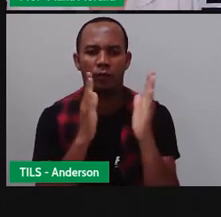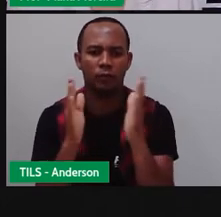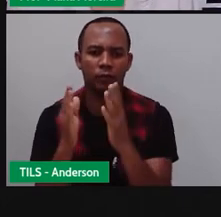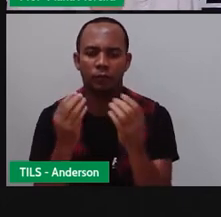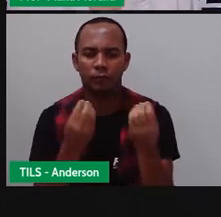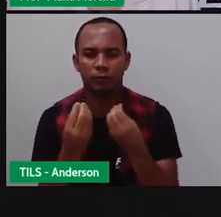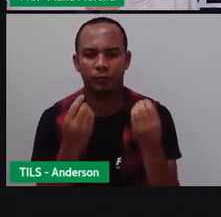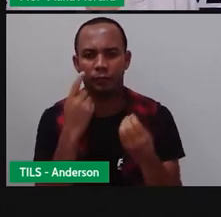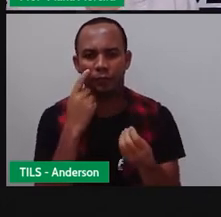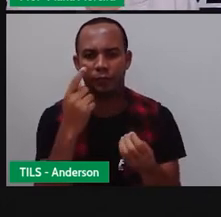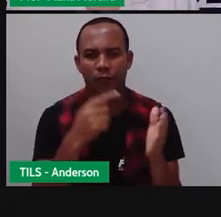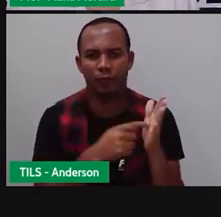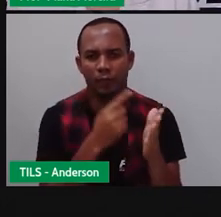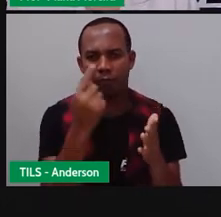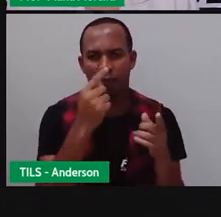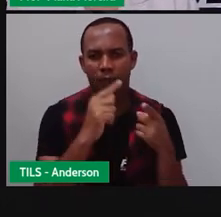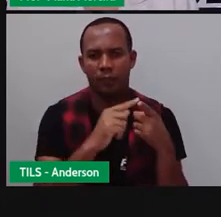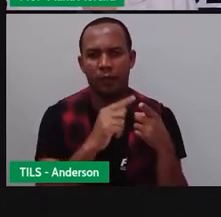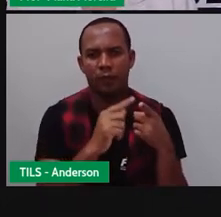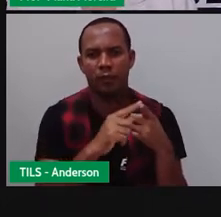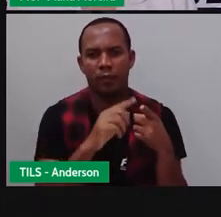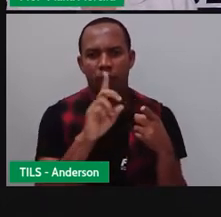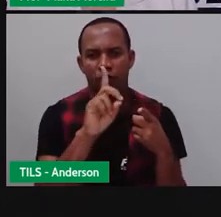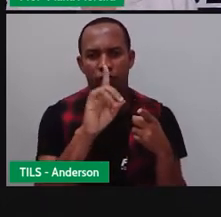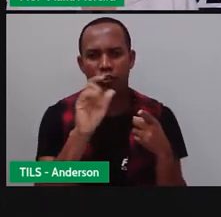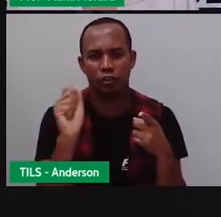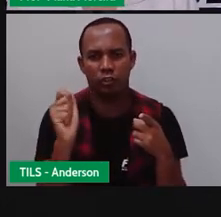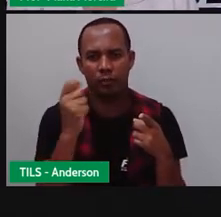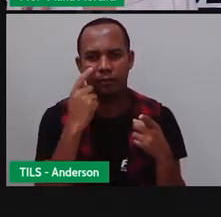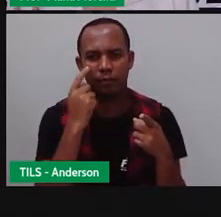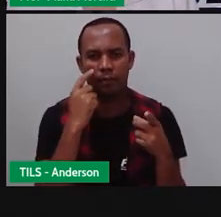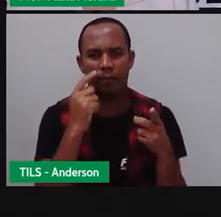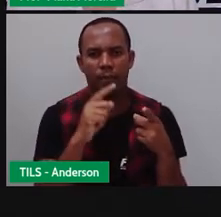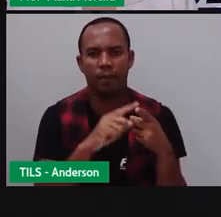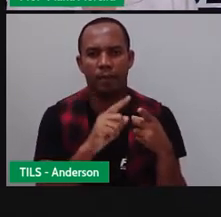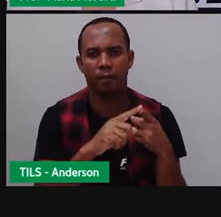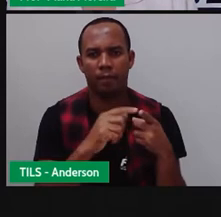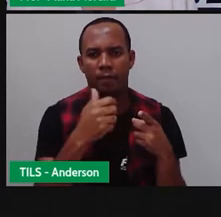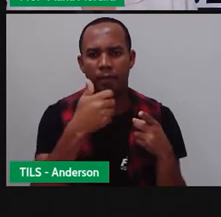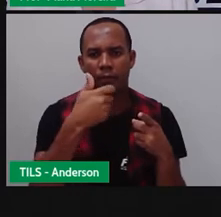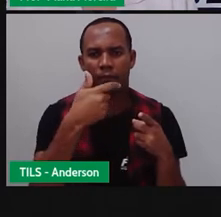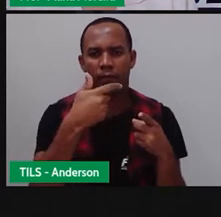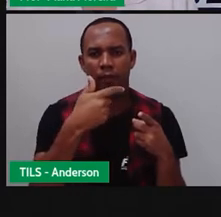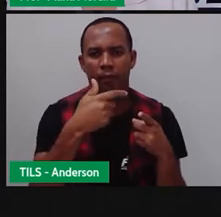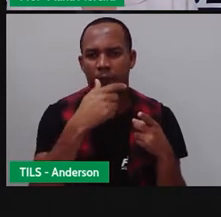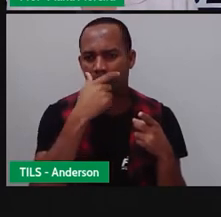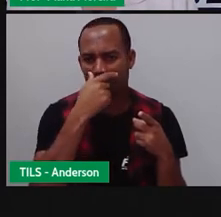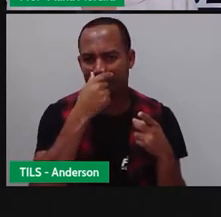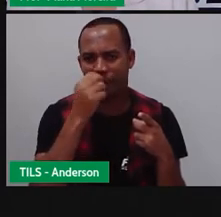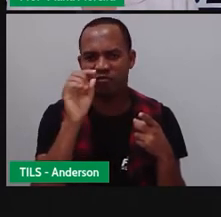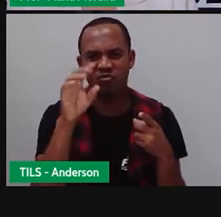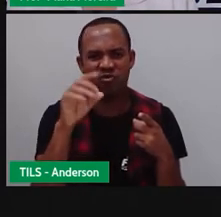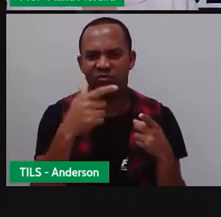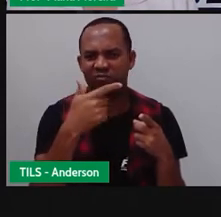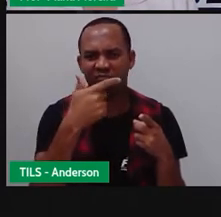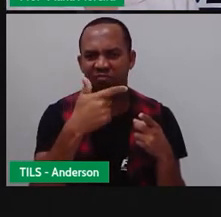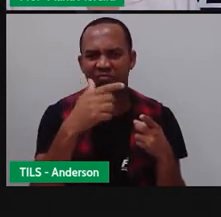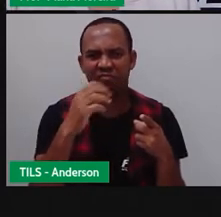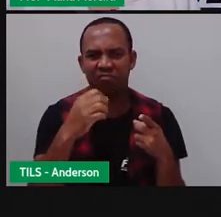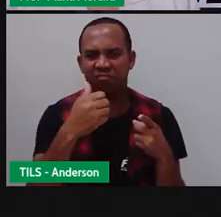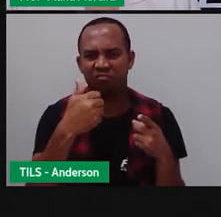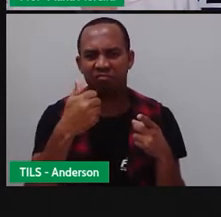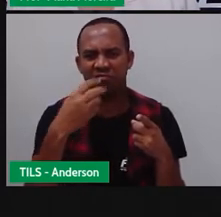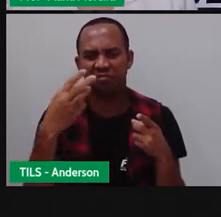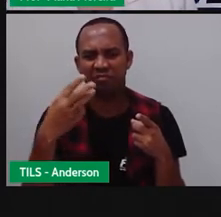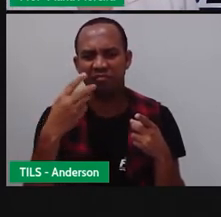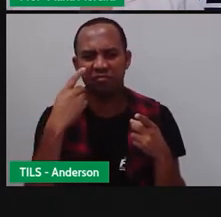partes. Bom, primeiro vem o quê? A data. Aí, tá meio que formal. Você pode colocar só a data mesmo do dia, ó.